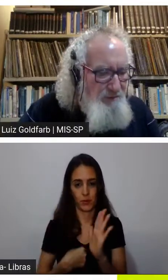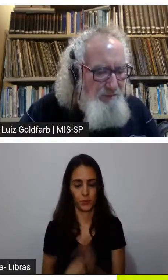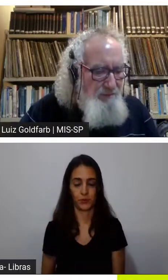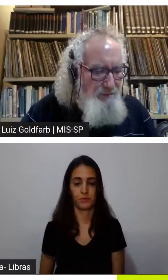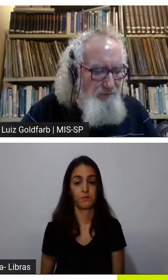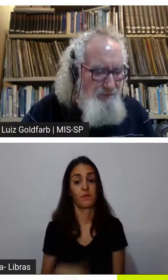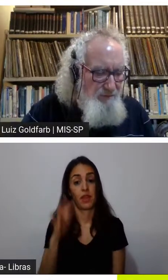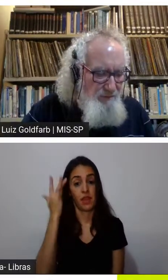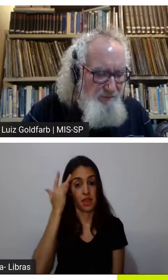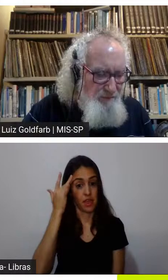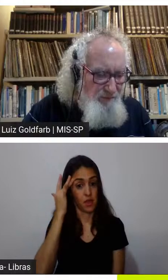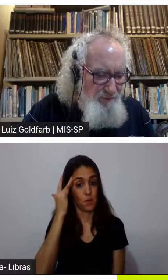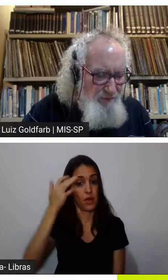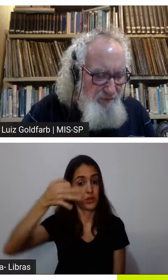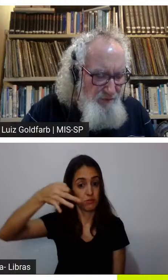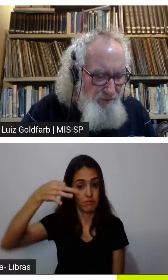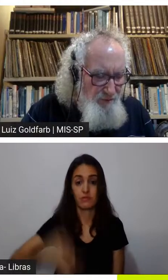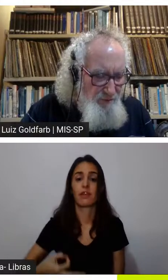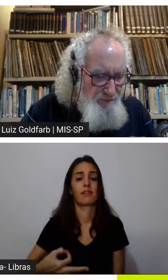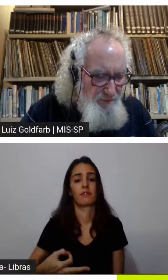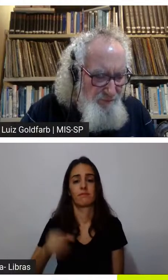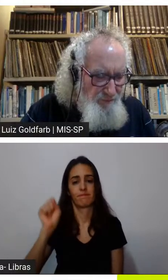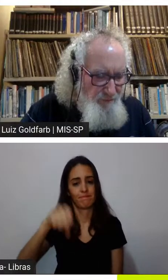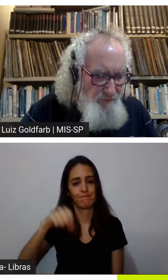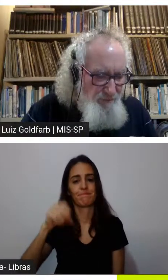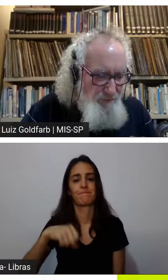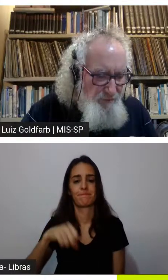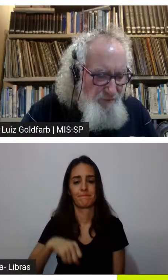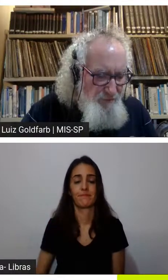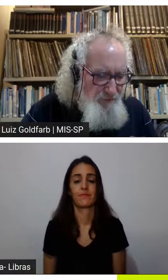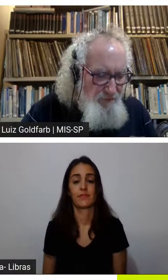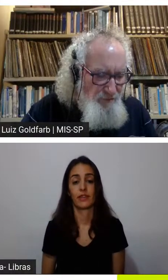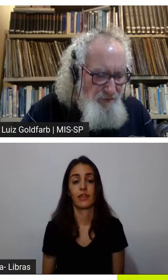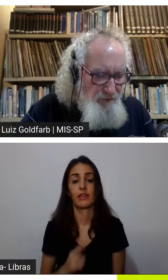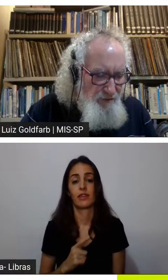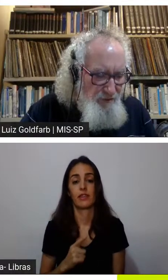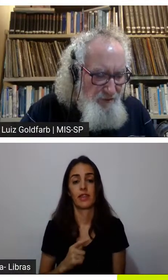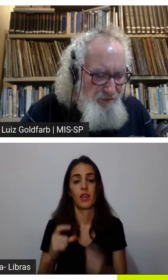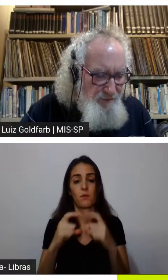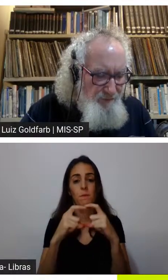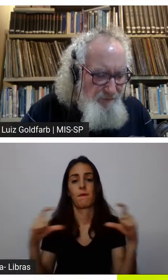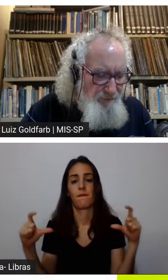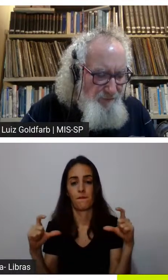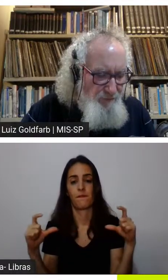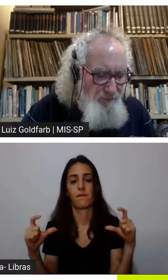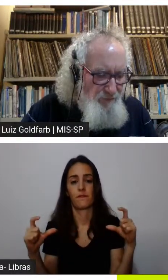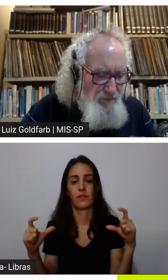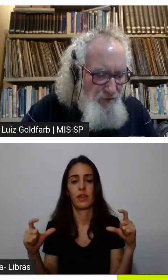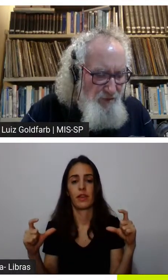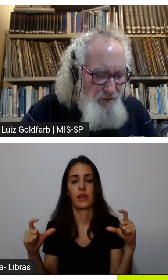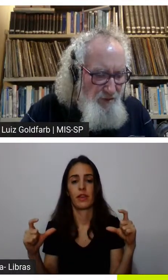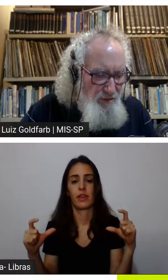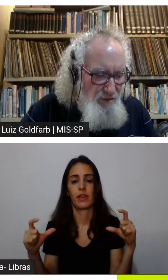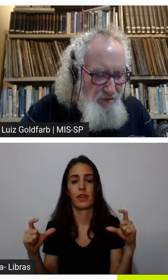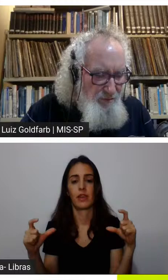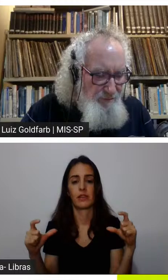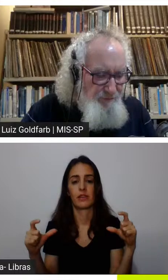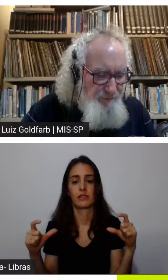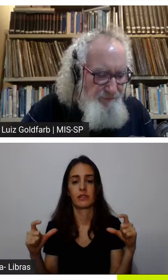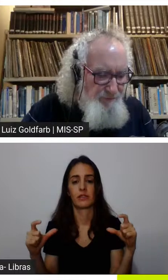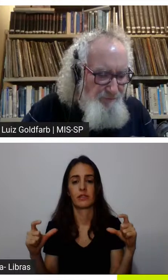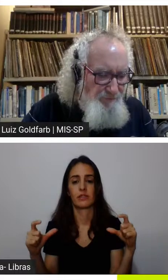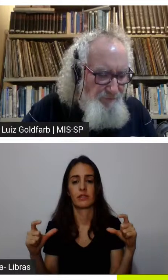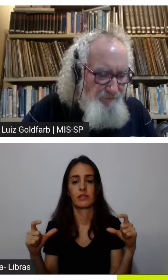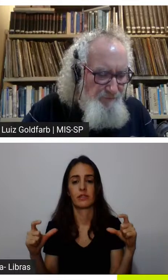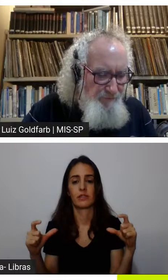tem até a frase que uma amiga uma colega querida fala que a Bia que até já veio aqui na Cineciência ela fala que